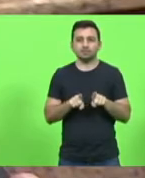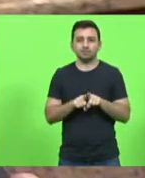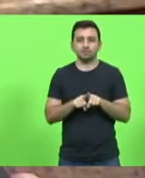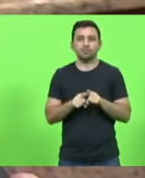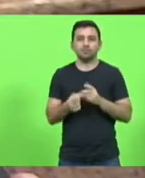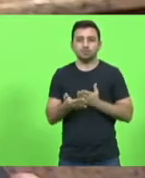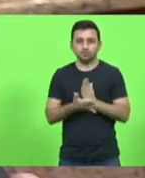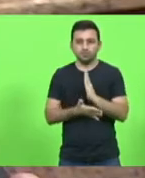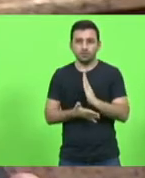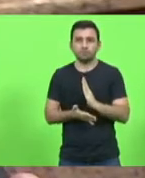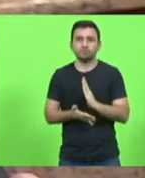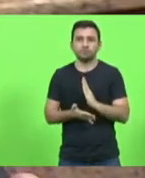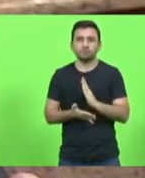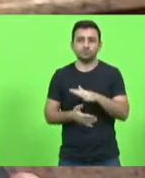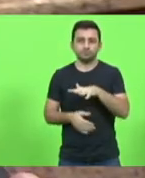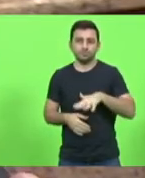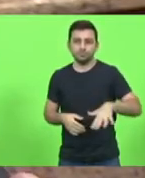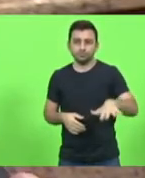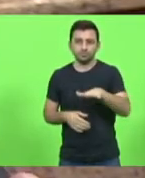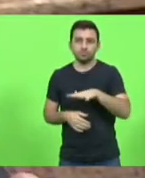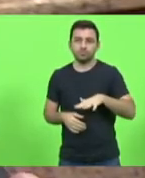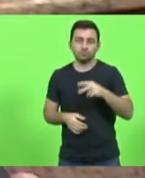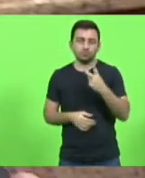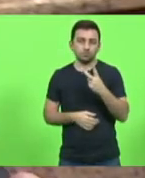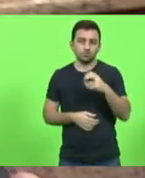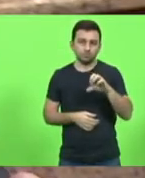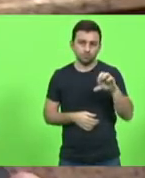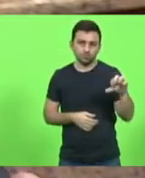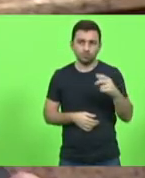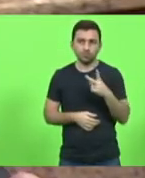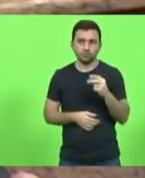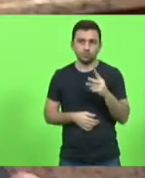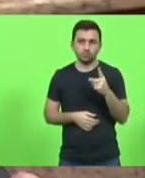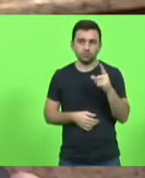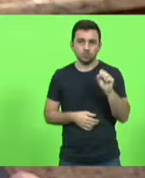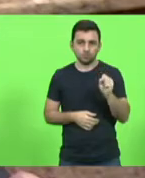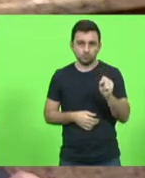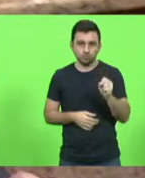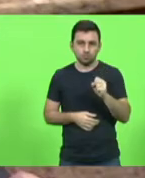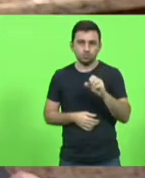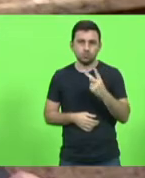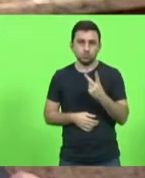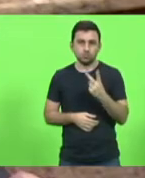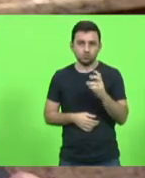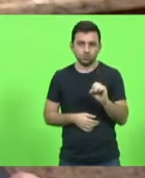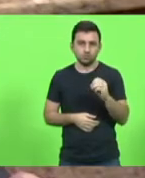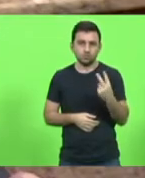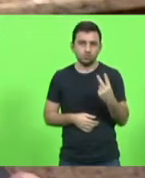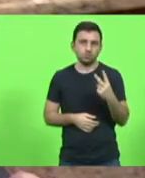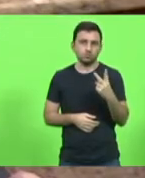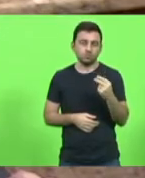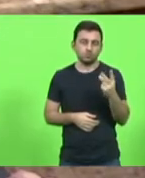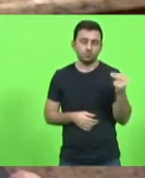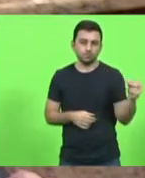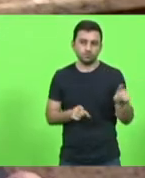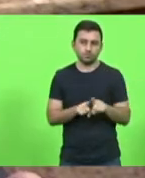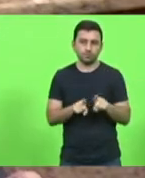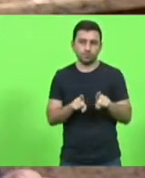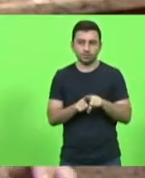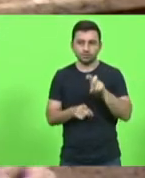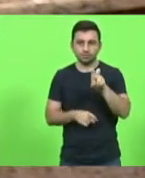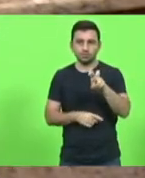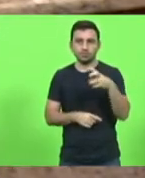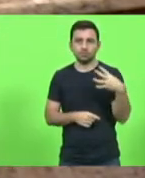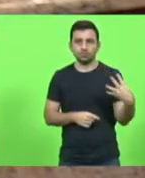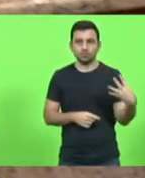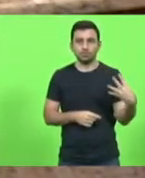em turno único, os projetos de lei 299-2018, 202-2020 e o 54-2021. Foram aprovados ainda